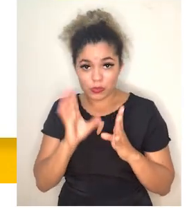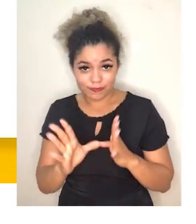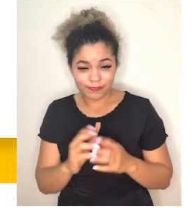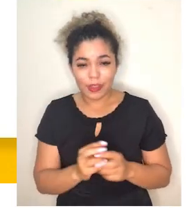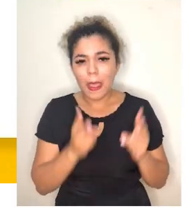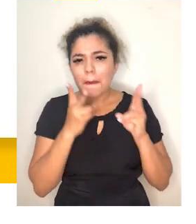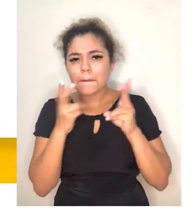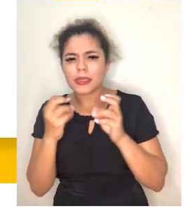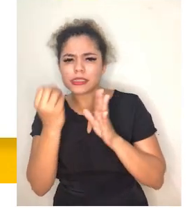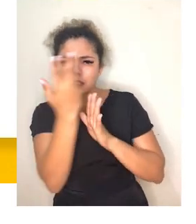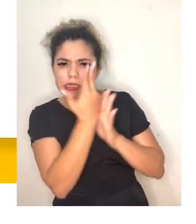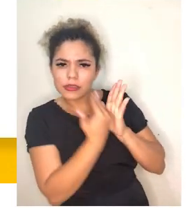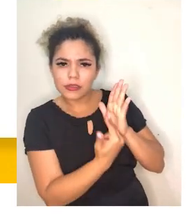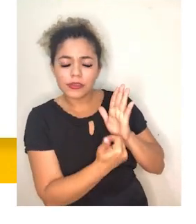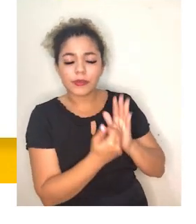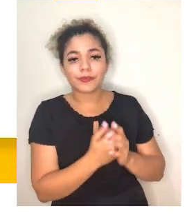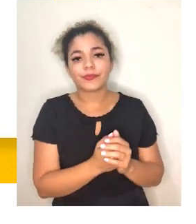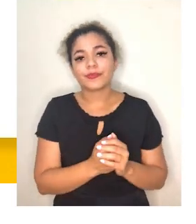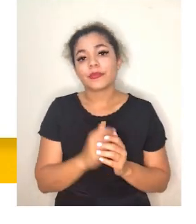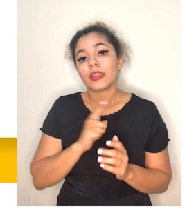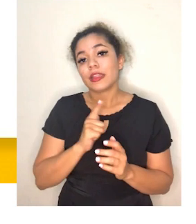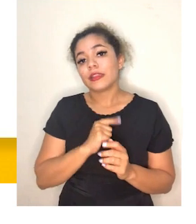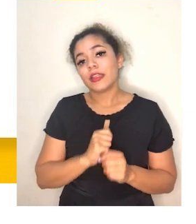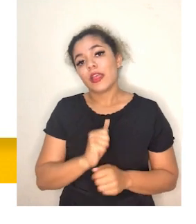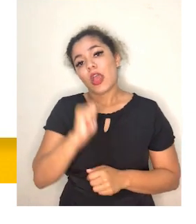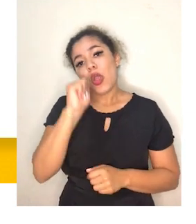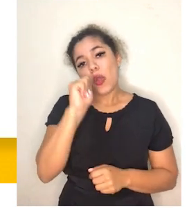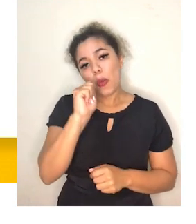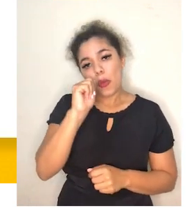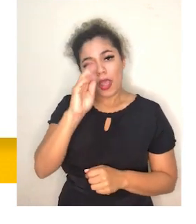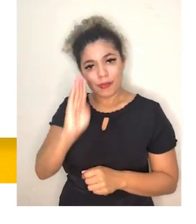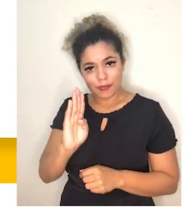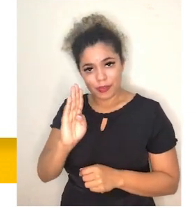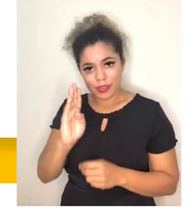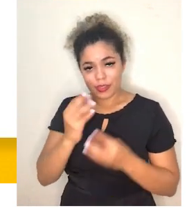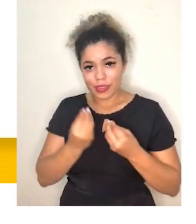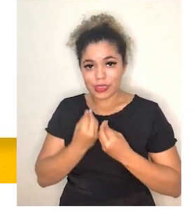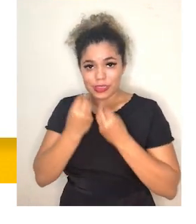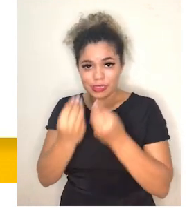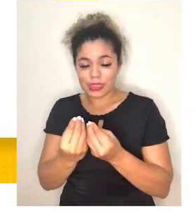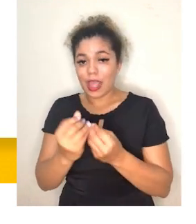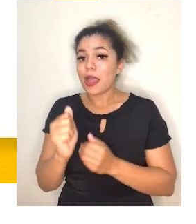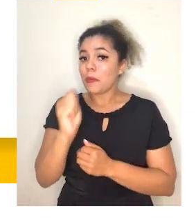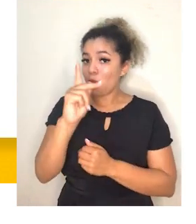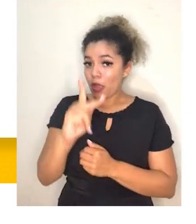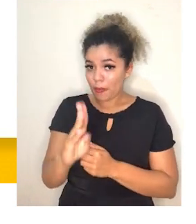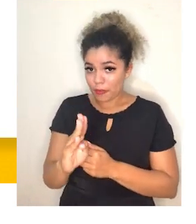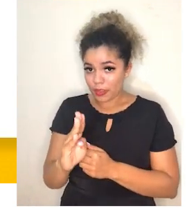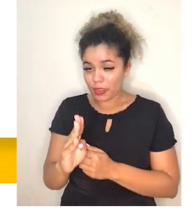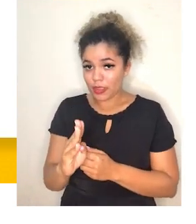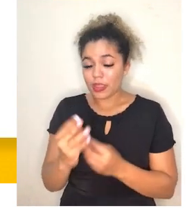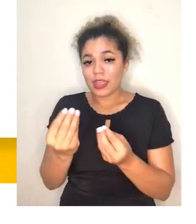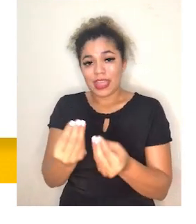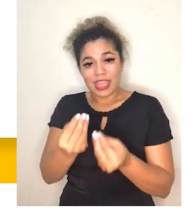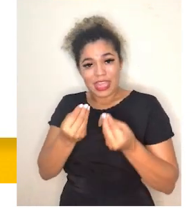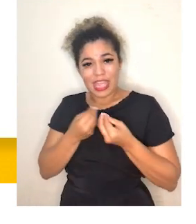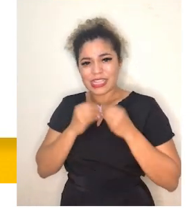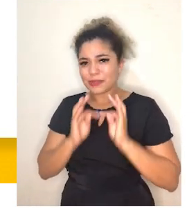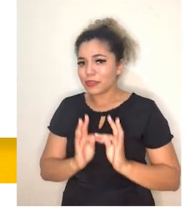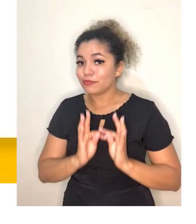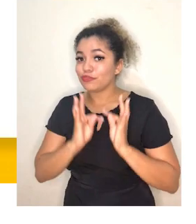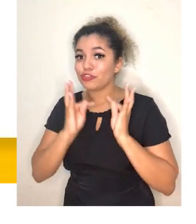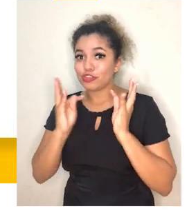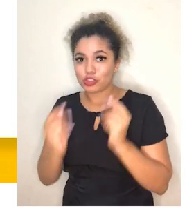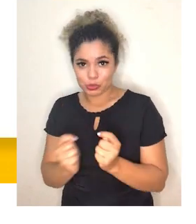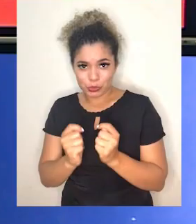Observe a imagem aqui, o cruzamento. Nós temos o AB como doador para o sangue AB e recebendo de todos